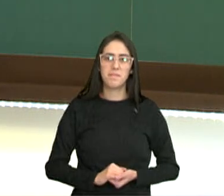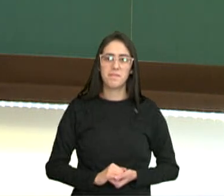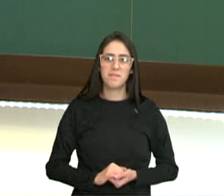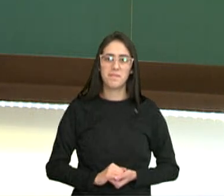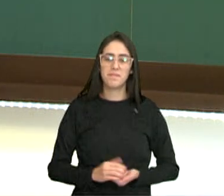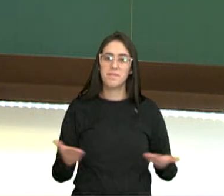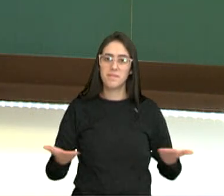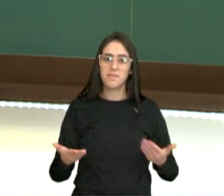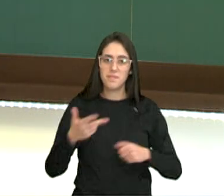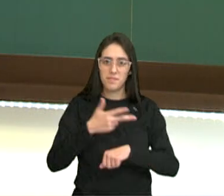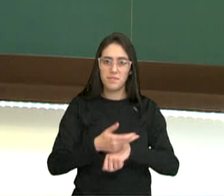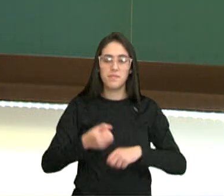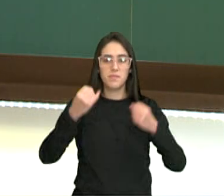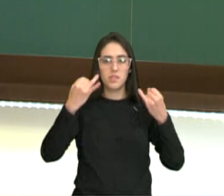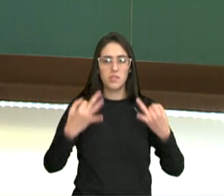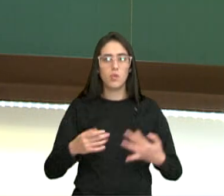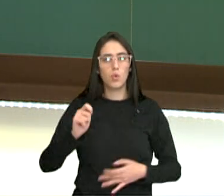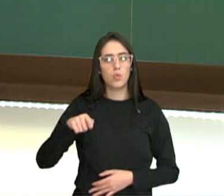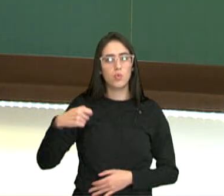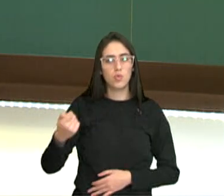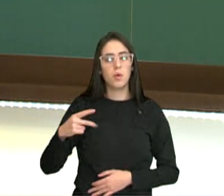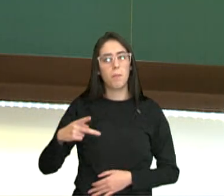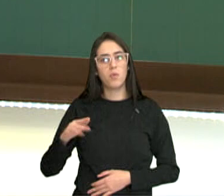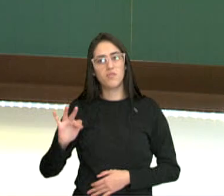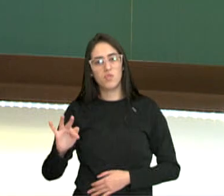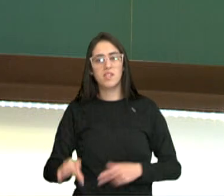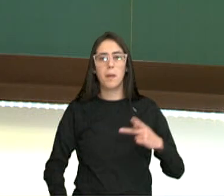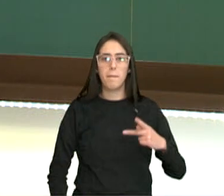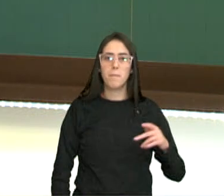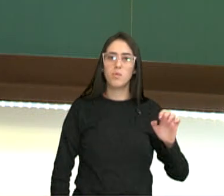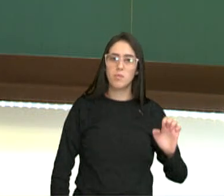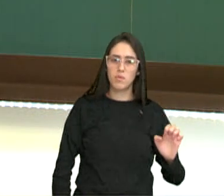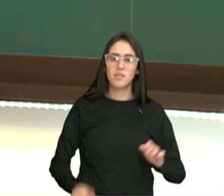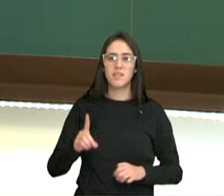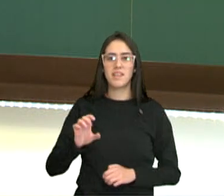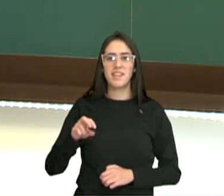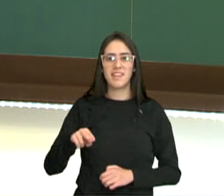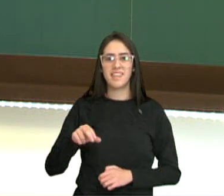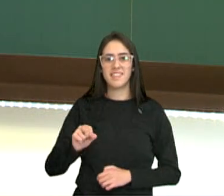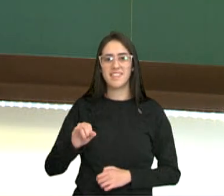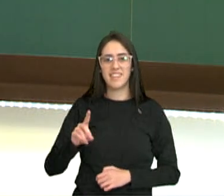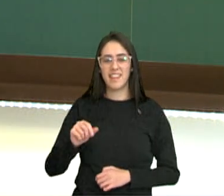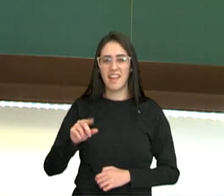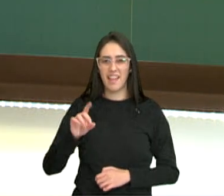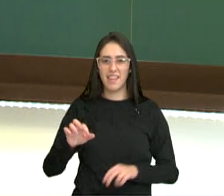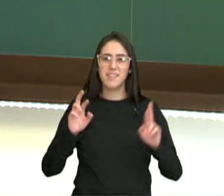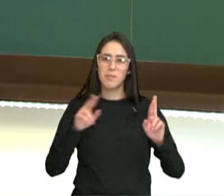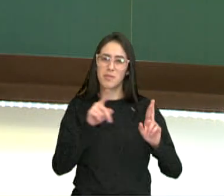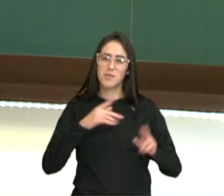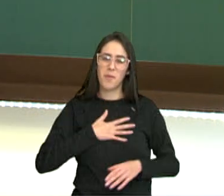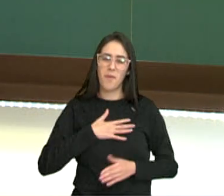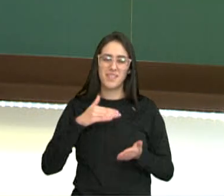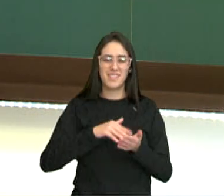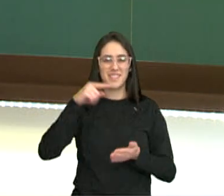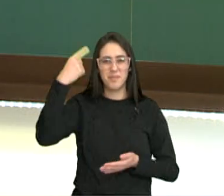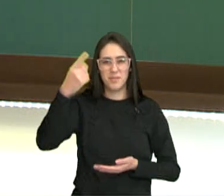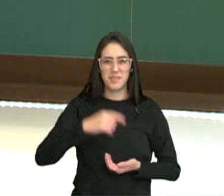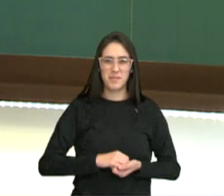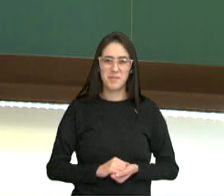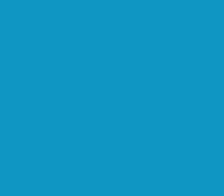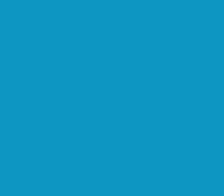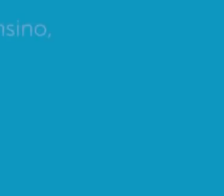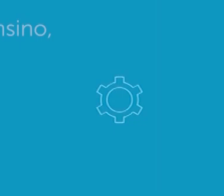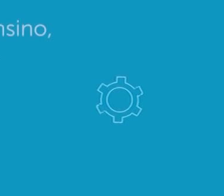Nesse vídeo, nós falamos sobre ponto de fusão, ponto de ebulição e densidade. Espero que vocês tenham gostado e até breve!